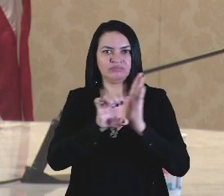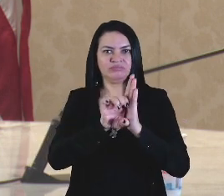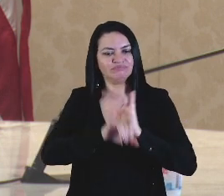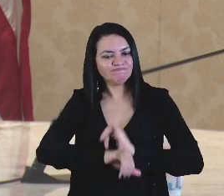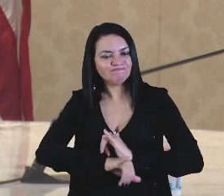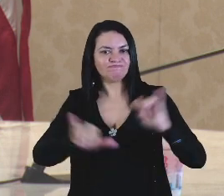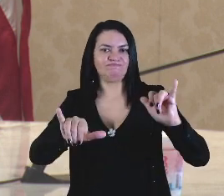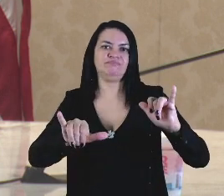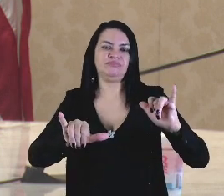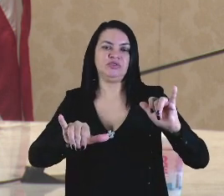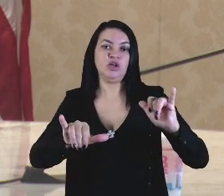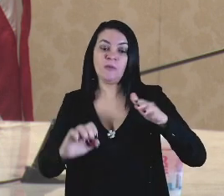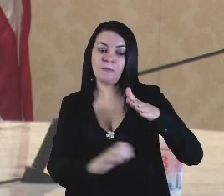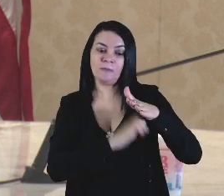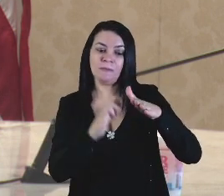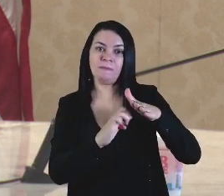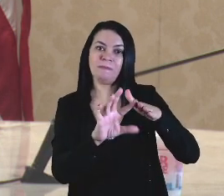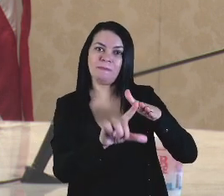possível,